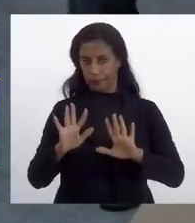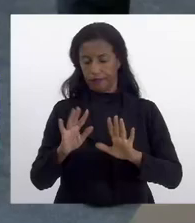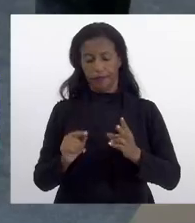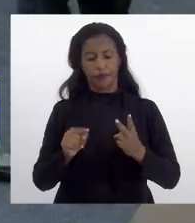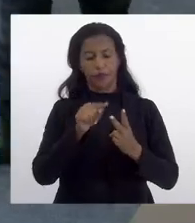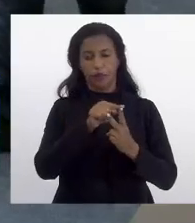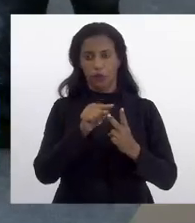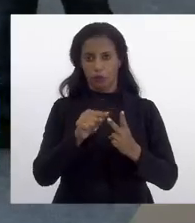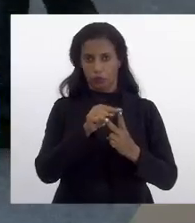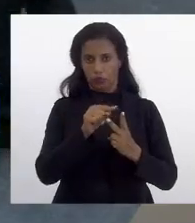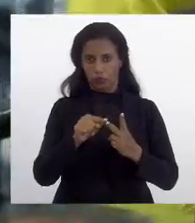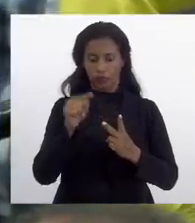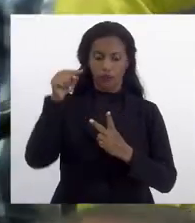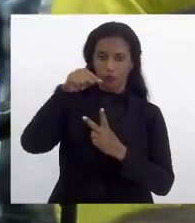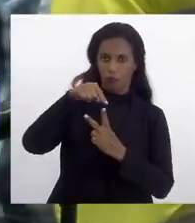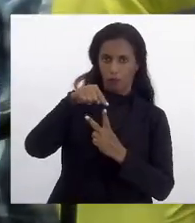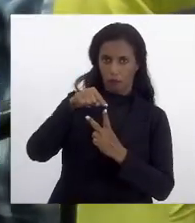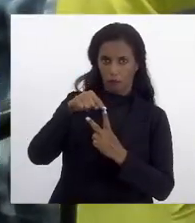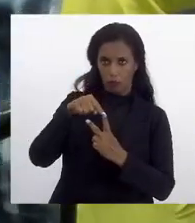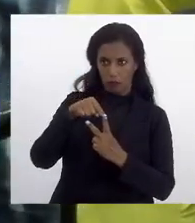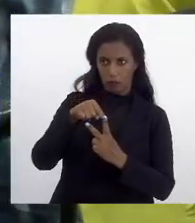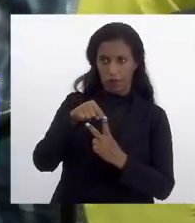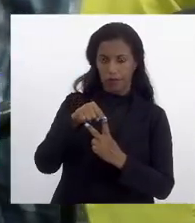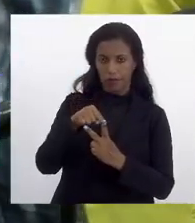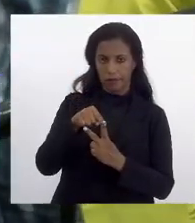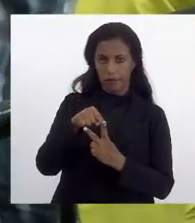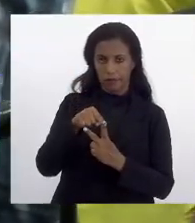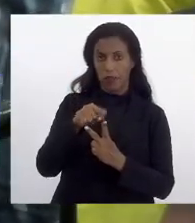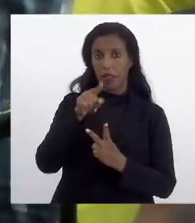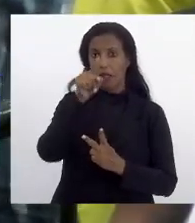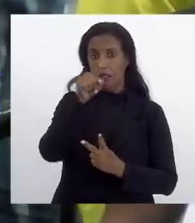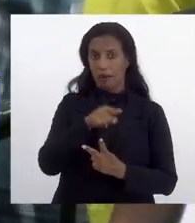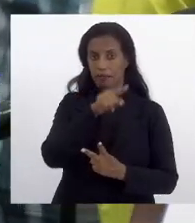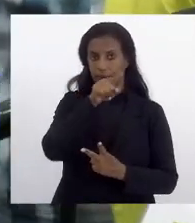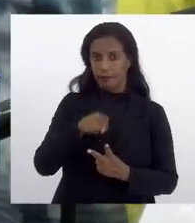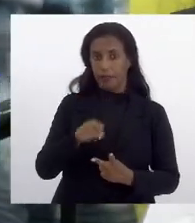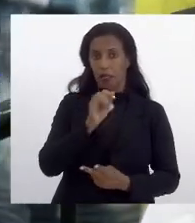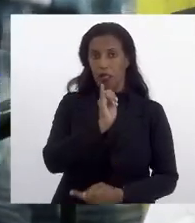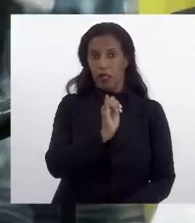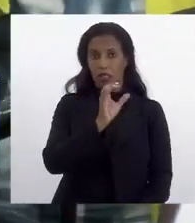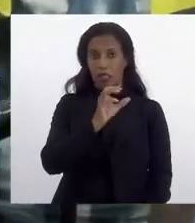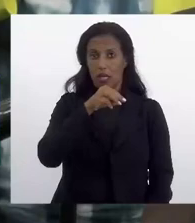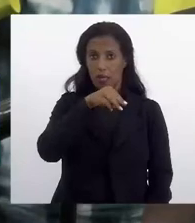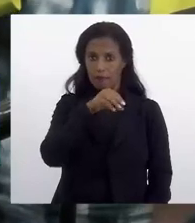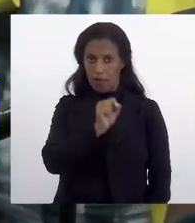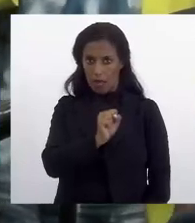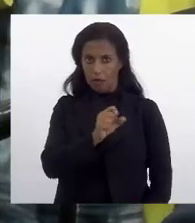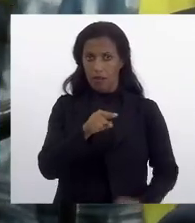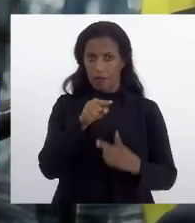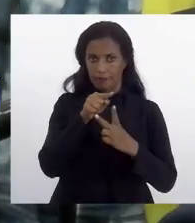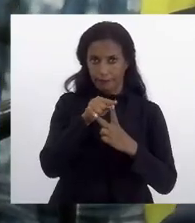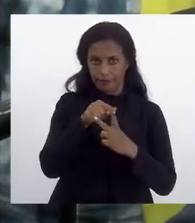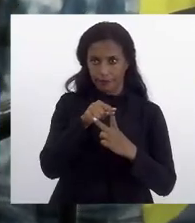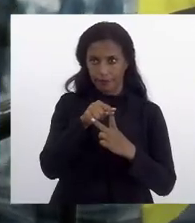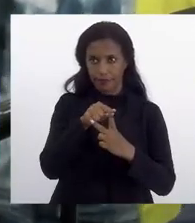São duas questões. Ok. Uma. Uma é a isenção do ICMS. Ok. Essa,